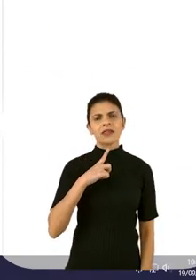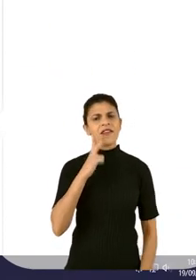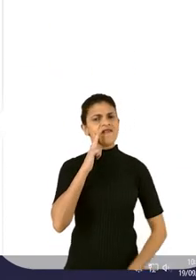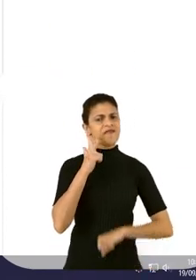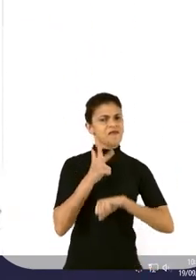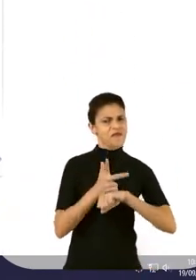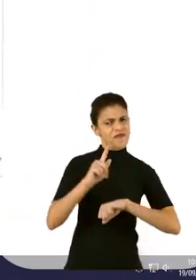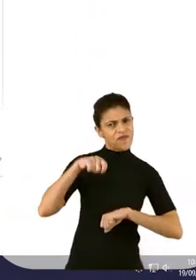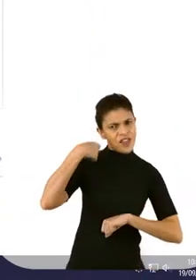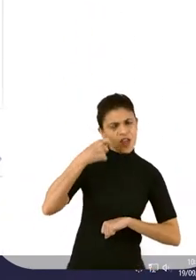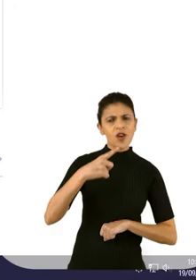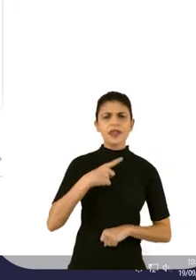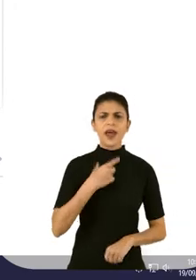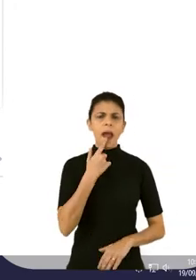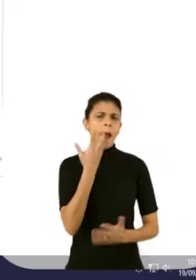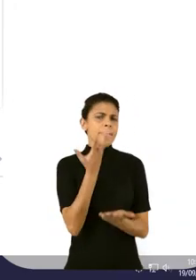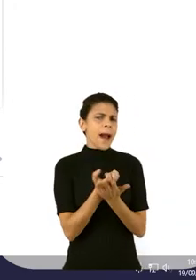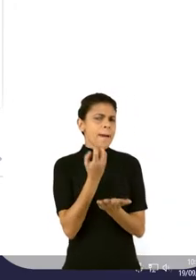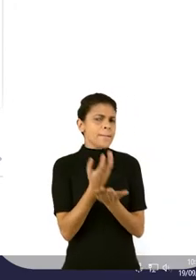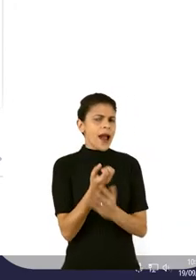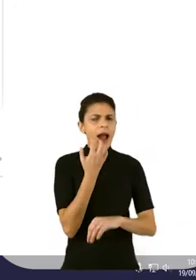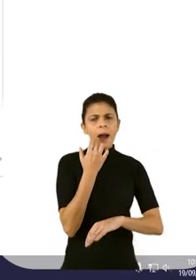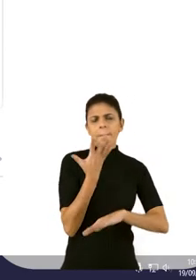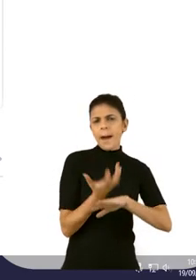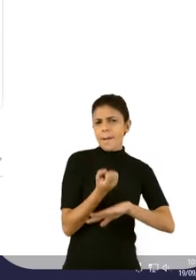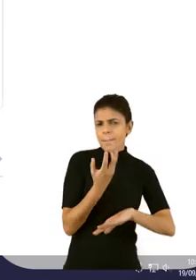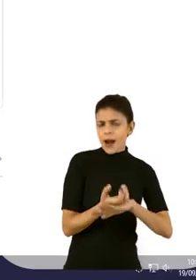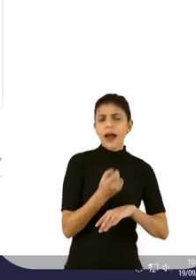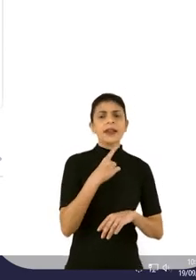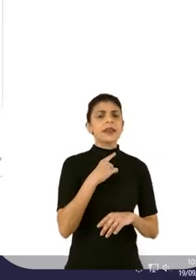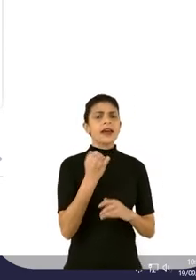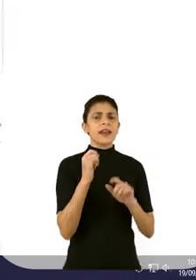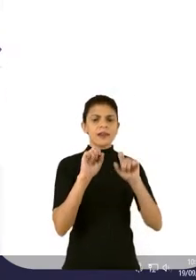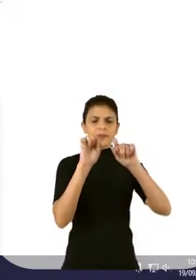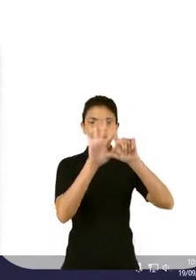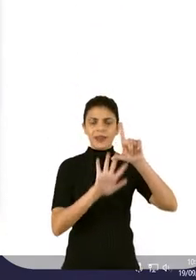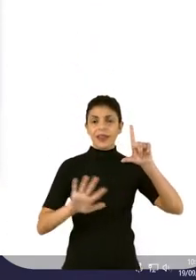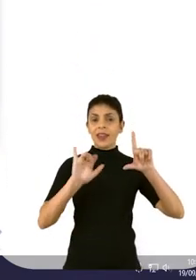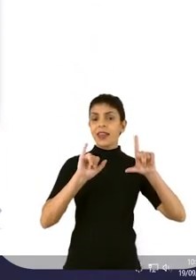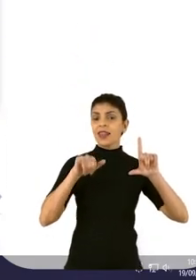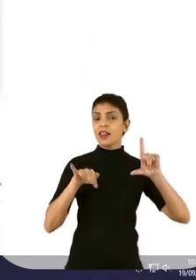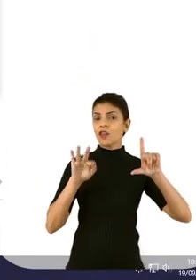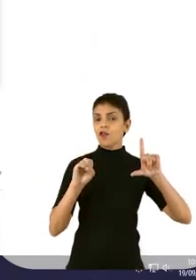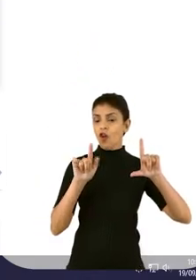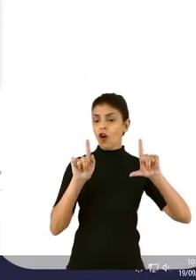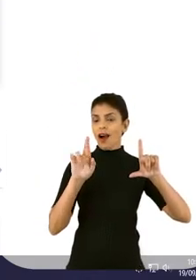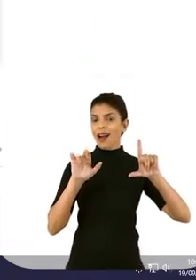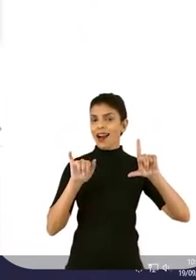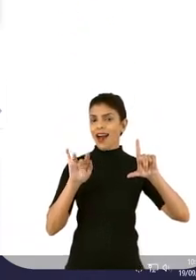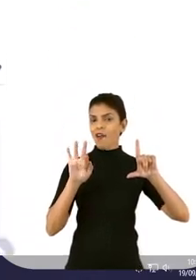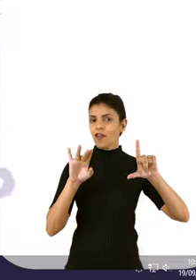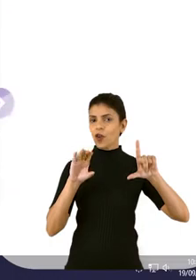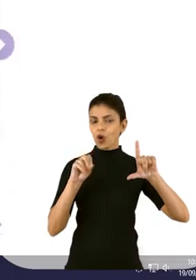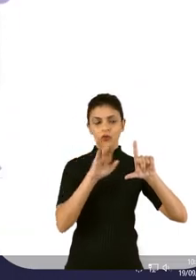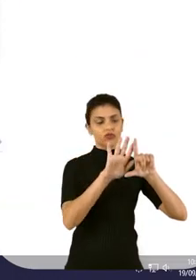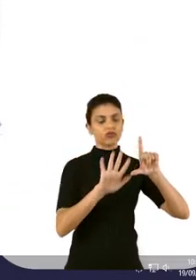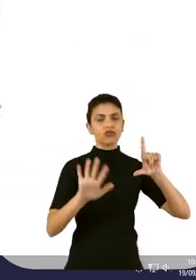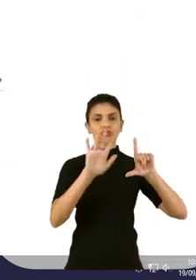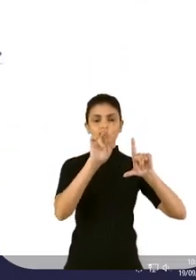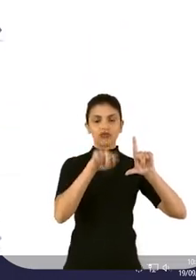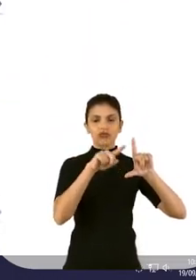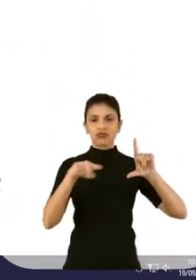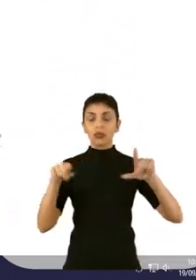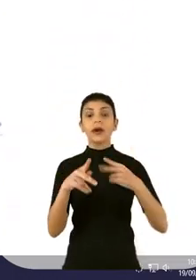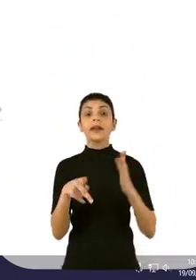Educare tem vídeos, tem podcasts, tem infográficos, tem todo um conjunto de recursos educacionais que